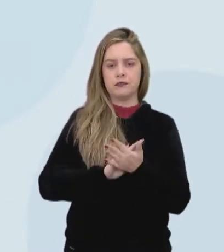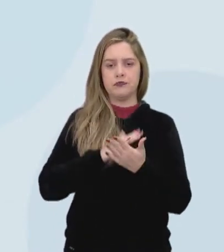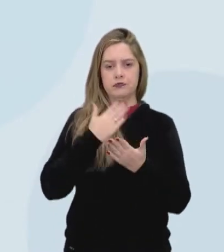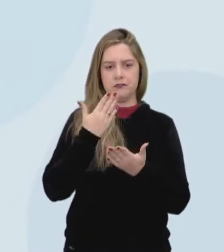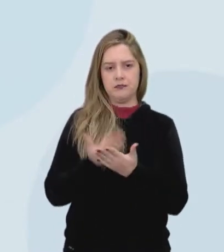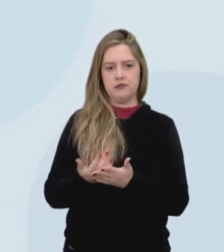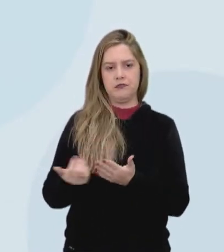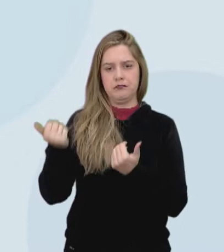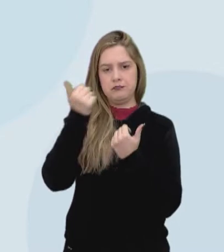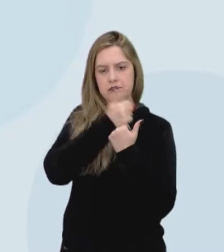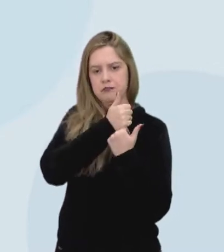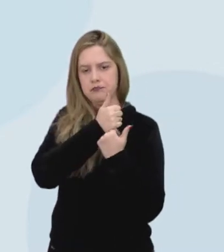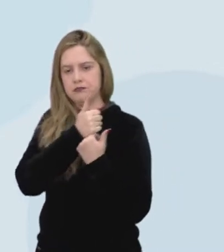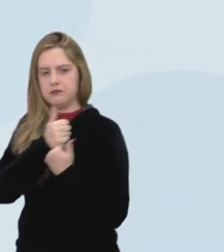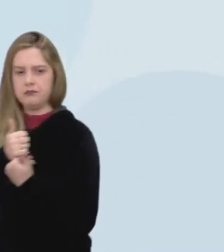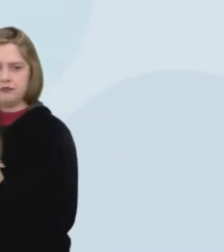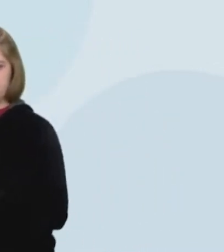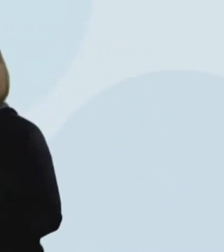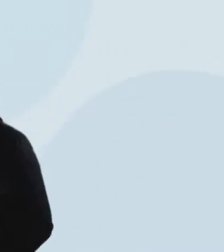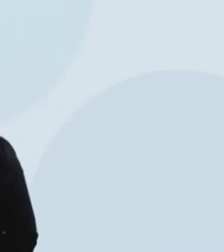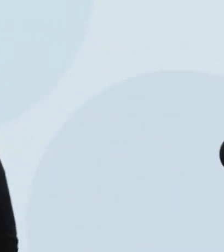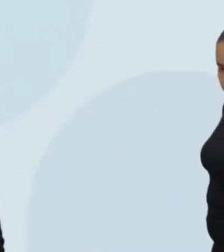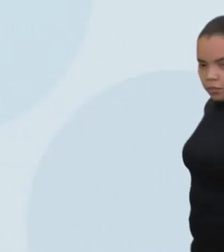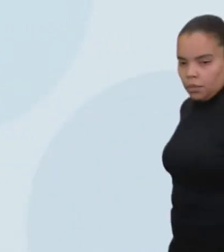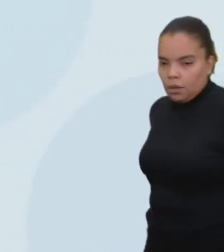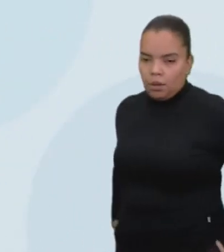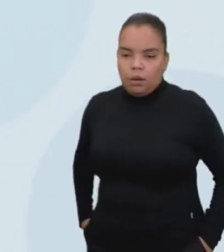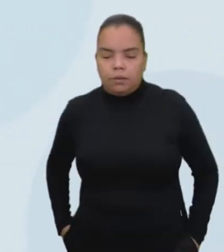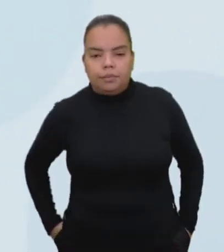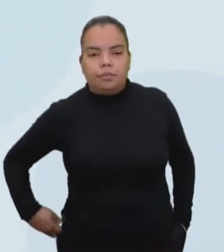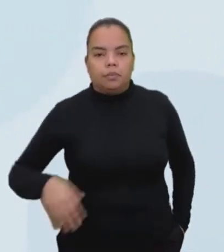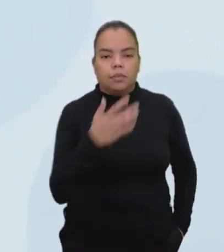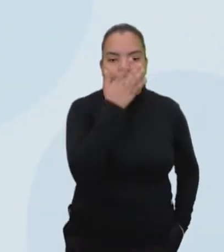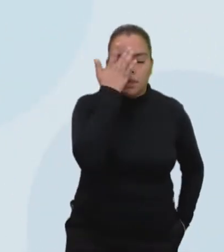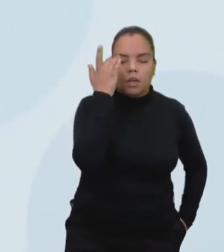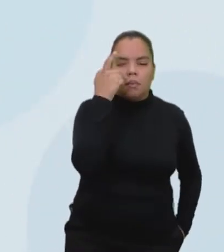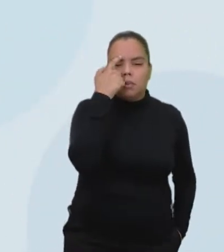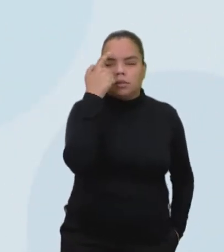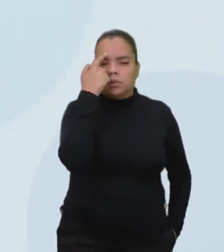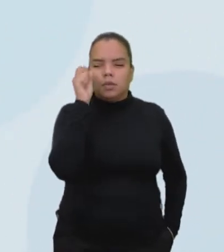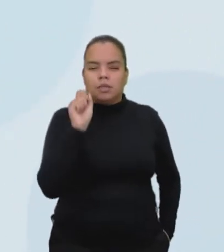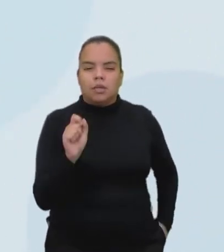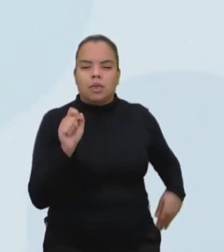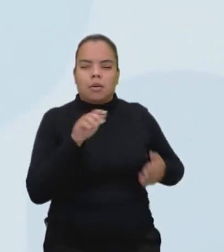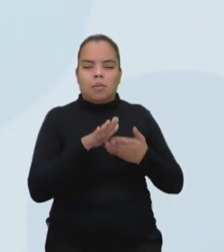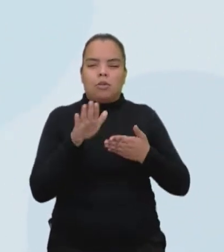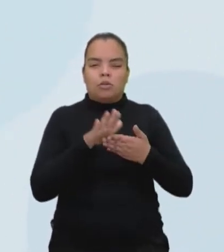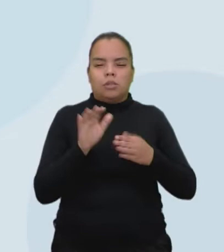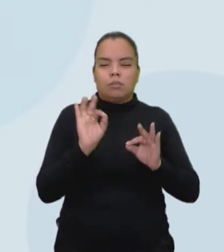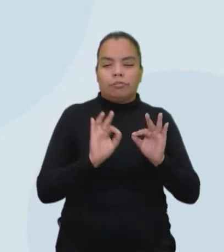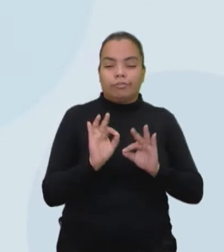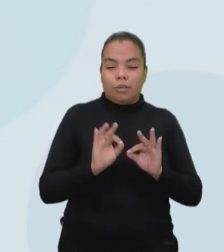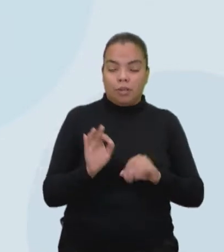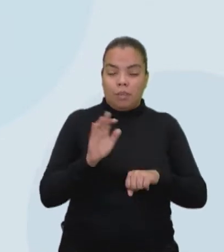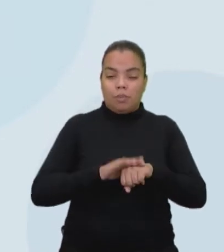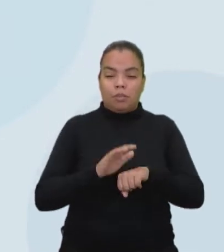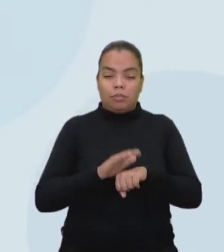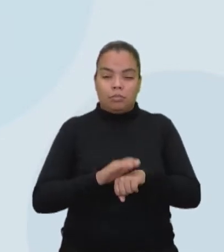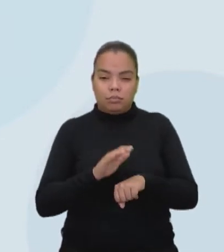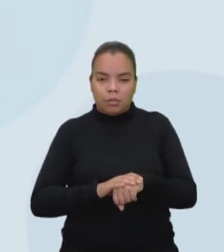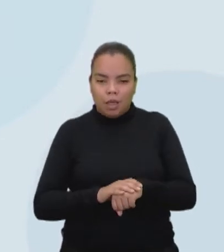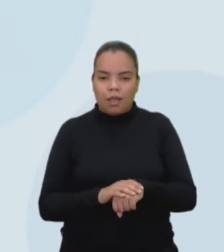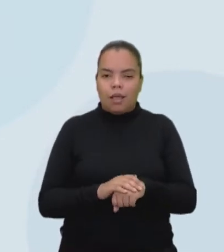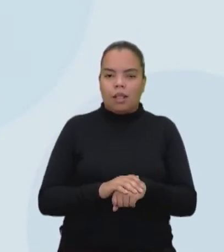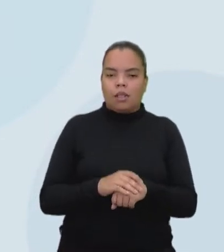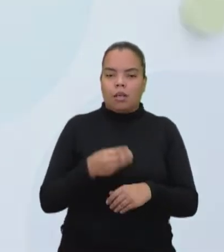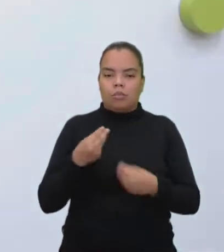acham que produzir é só chegar lá e ir fazendo. Não. Não, é algo complexo. É algo que demanda projeto. É